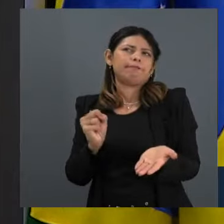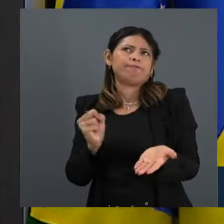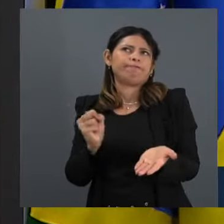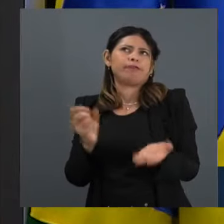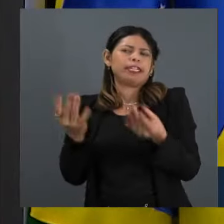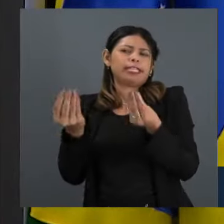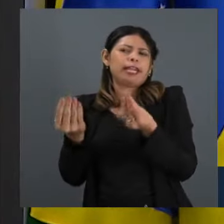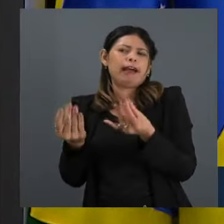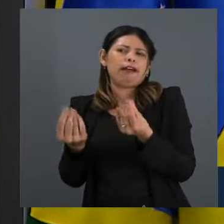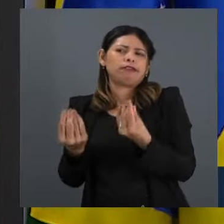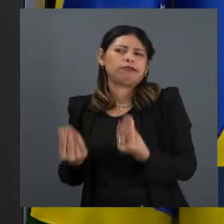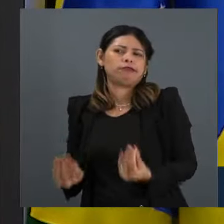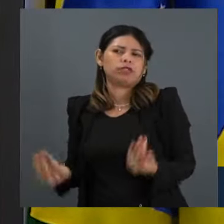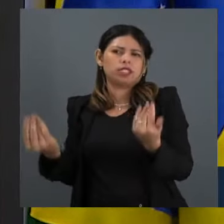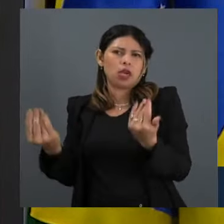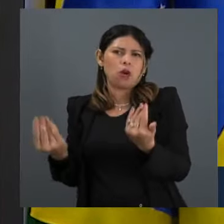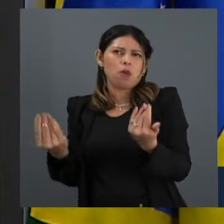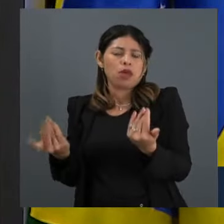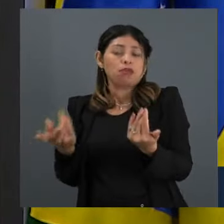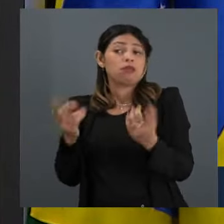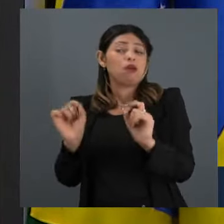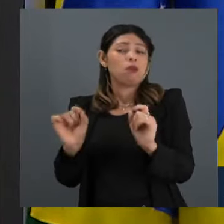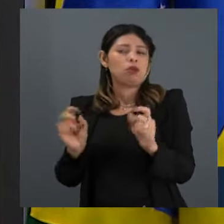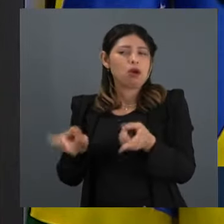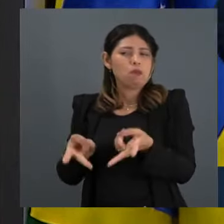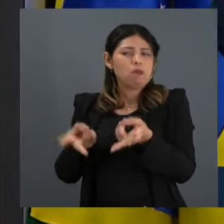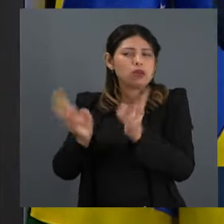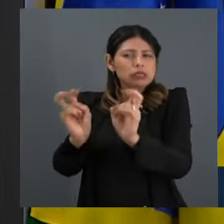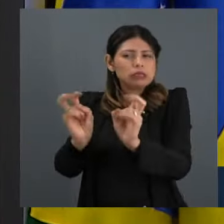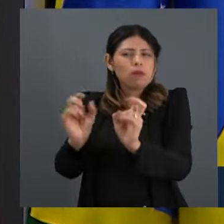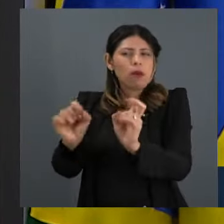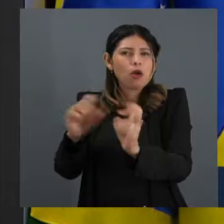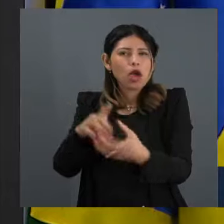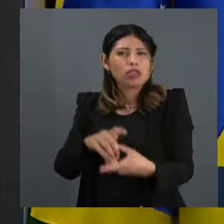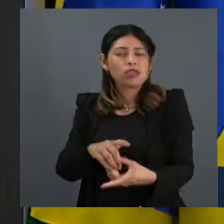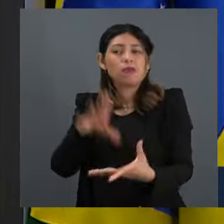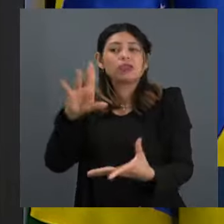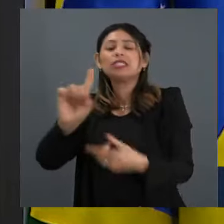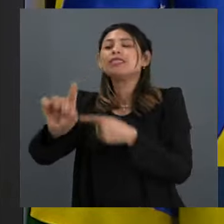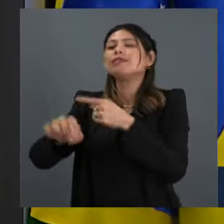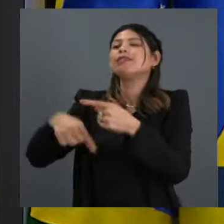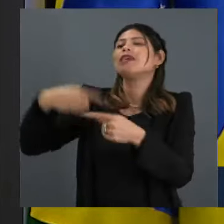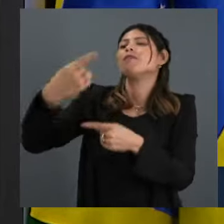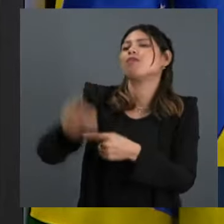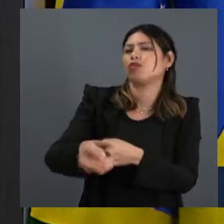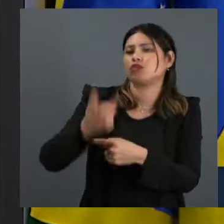Ou seja, democracia a gente vê depois daquele dia 30, que era o dia da eleição.